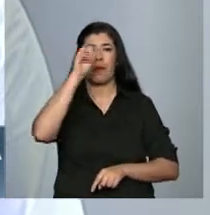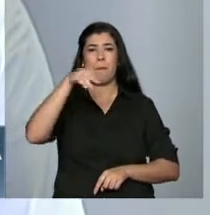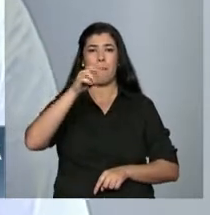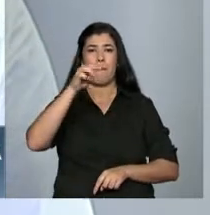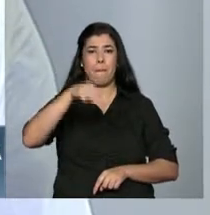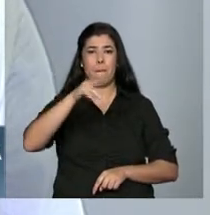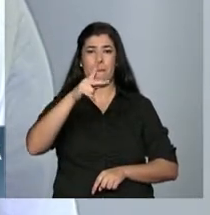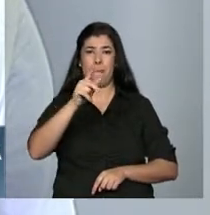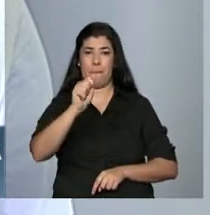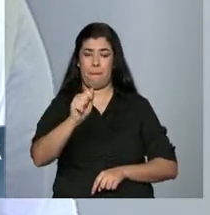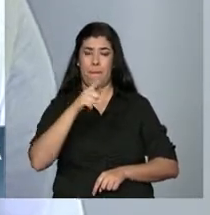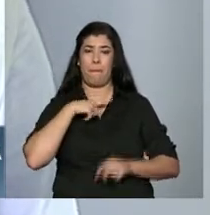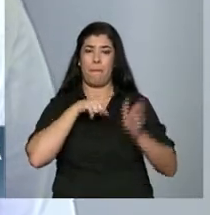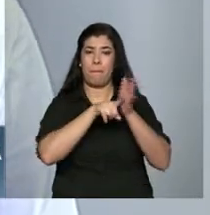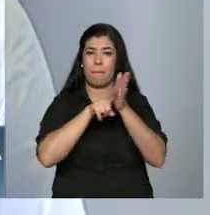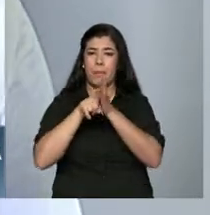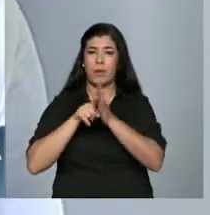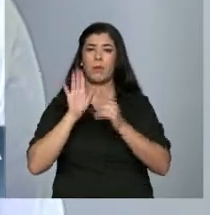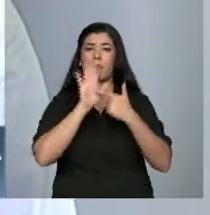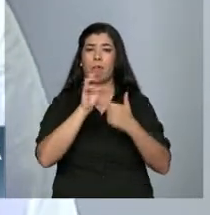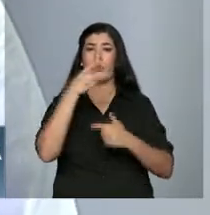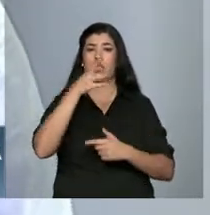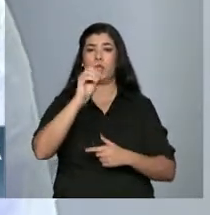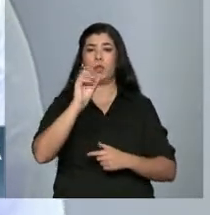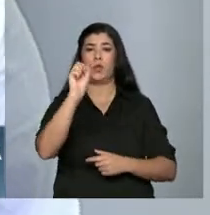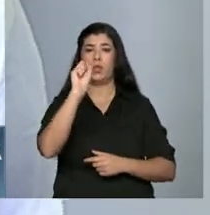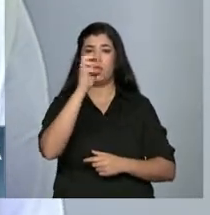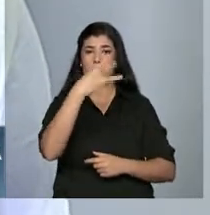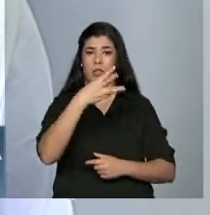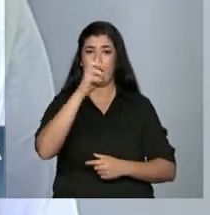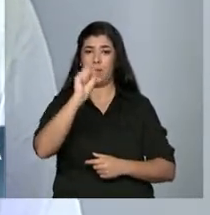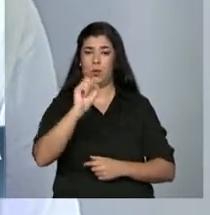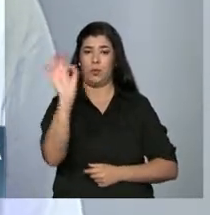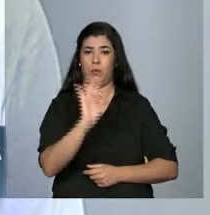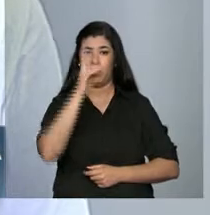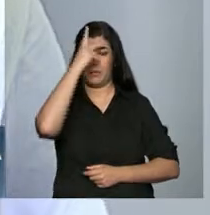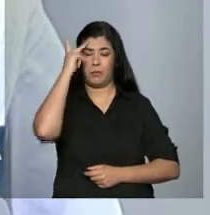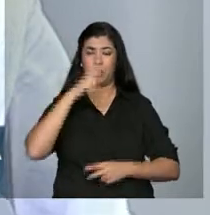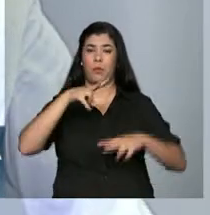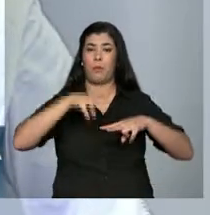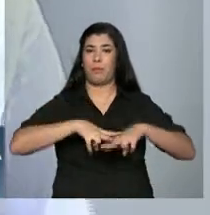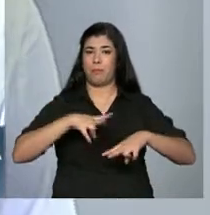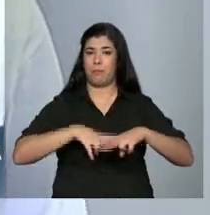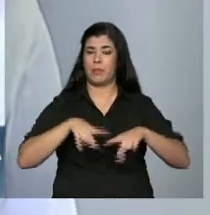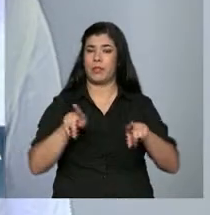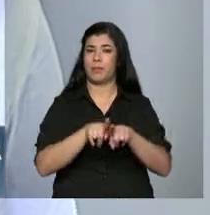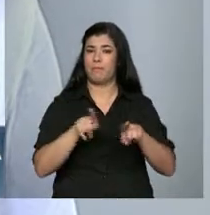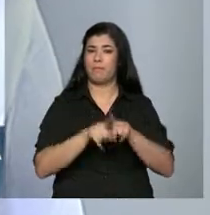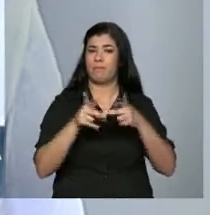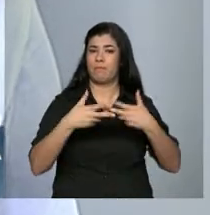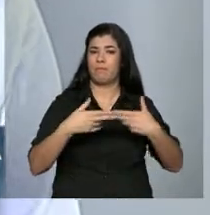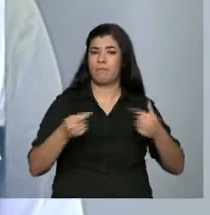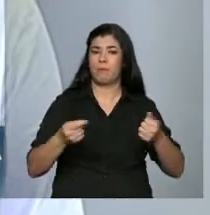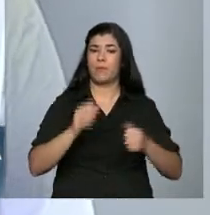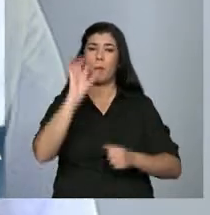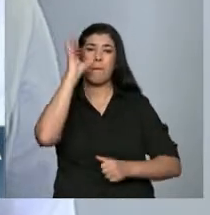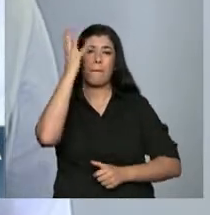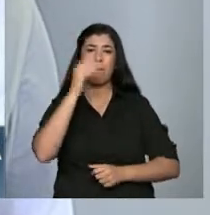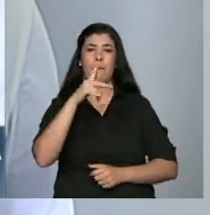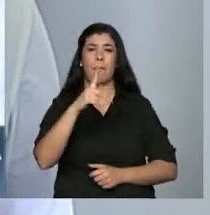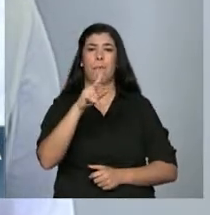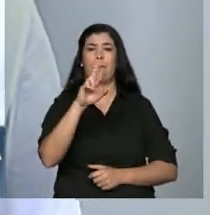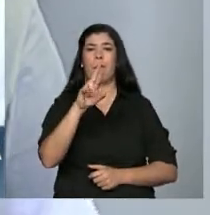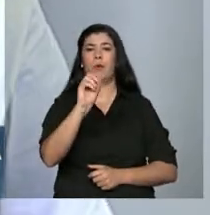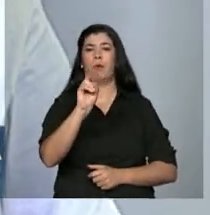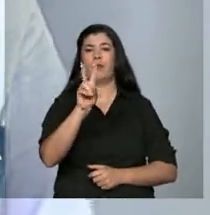38% das pessoas que estavam presas no período pesquisado estavam presas em condição provisória, ou seja, ainda não